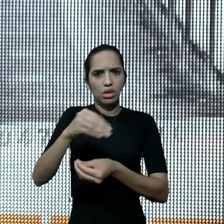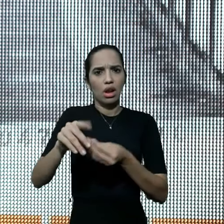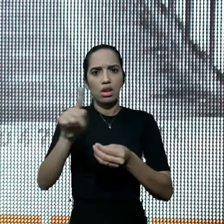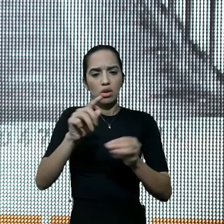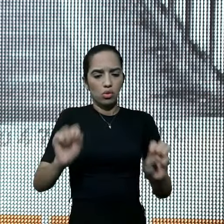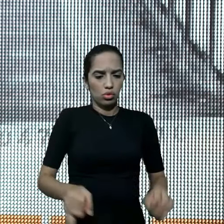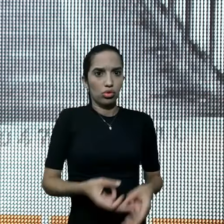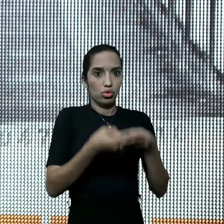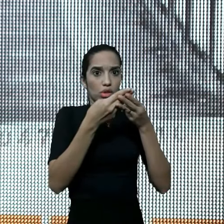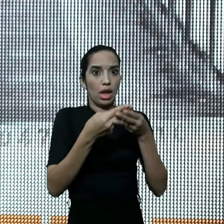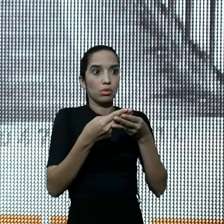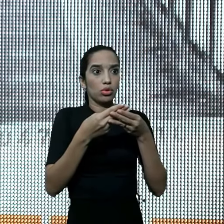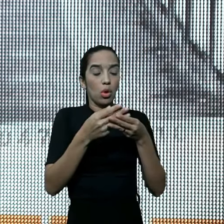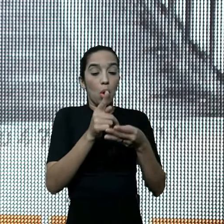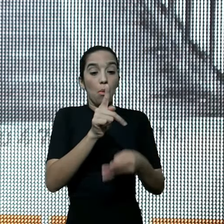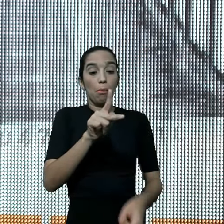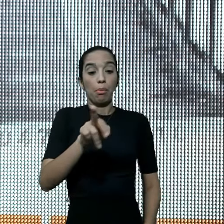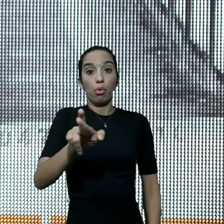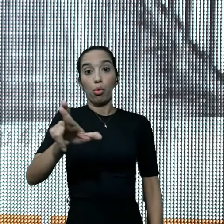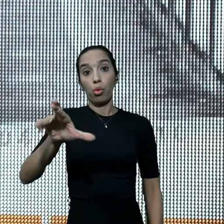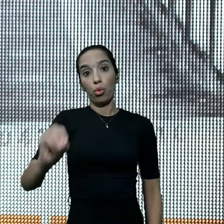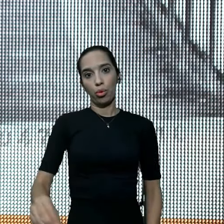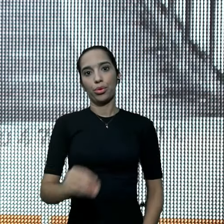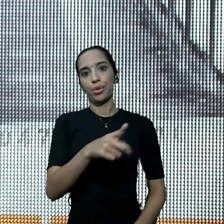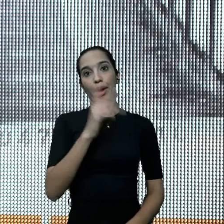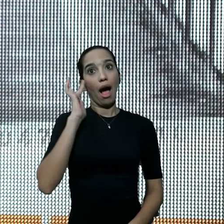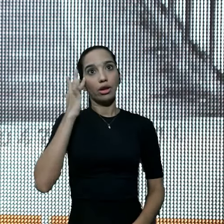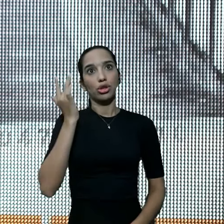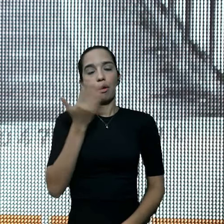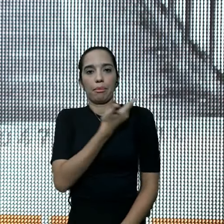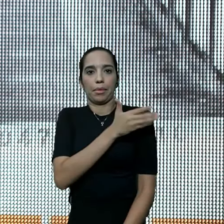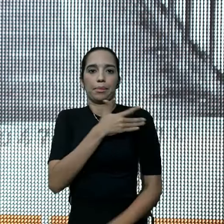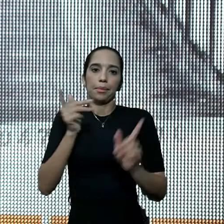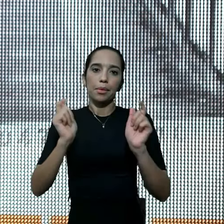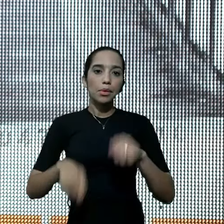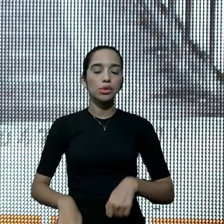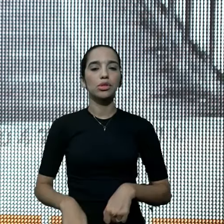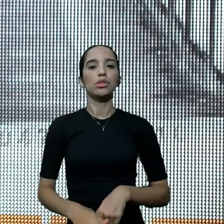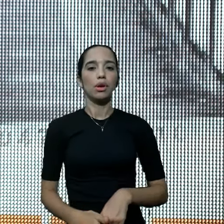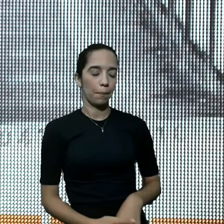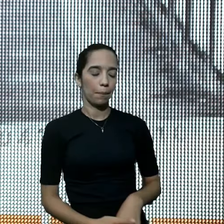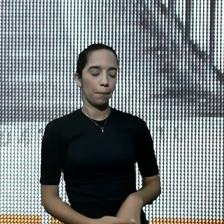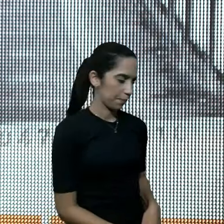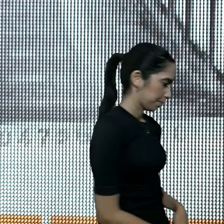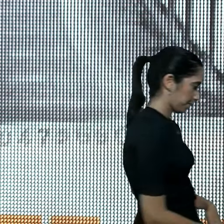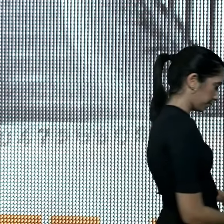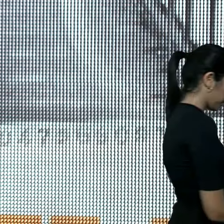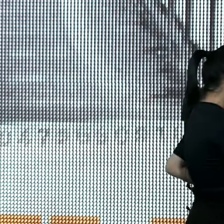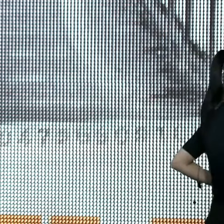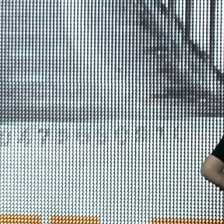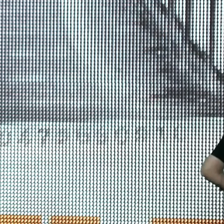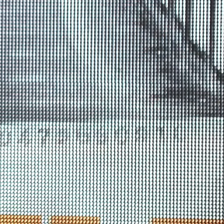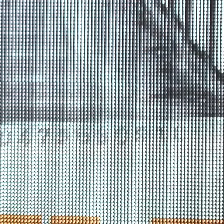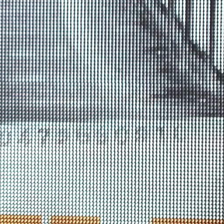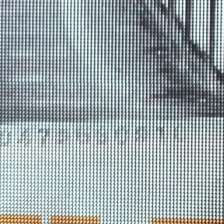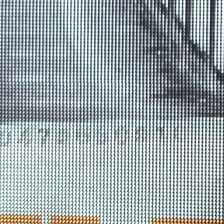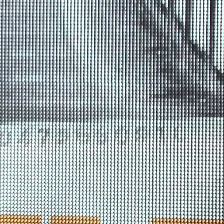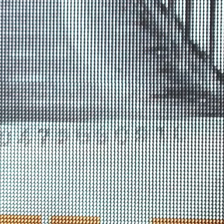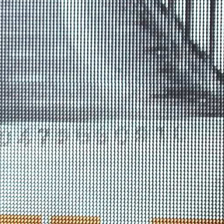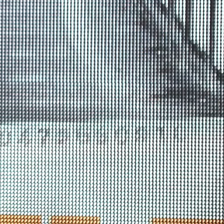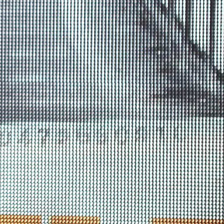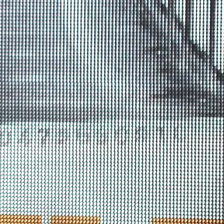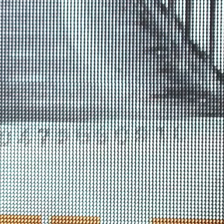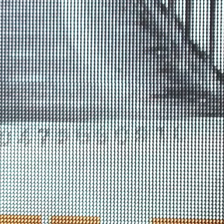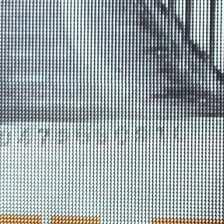judeus, puros, e para eles, isso tinha um peso, muito grande, um samaritano, sendo usado, por Deus,